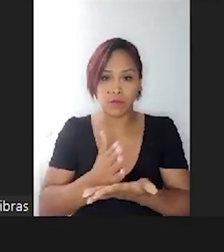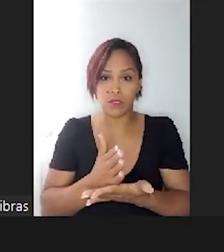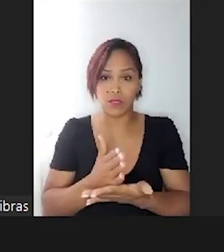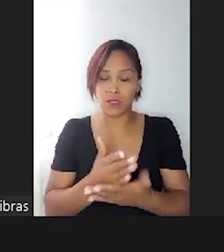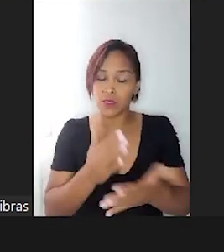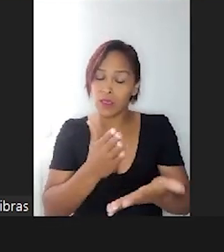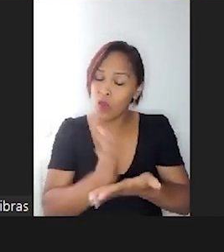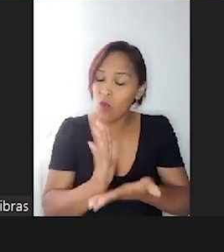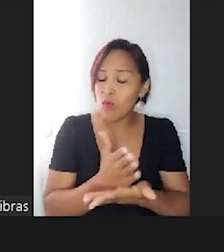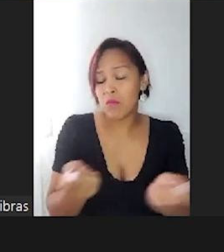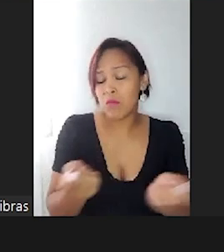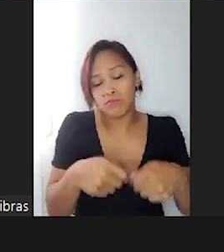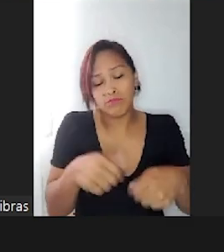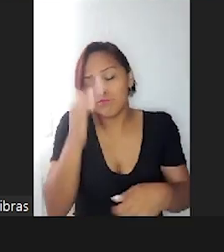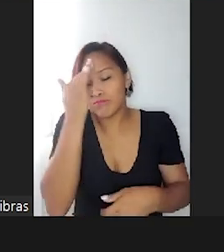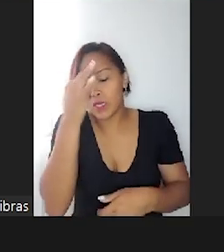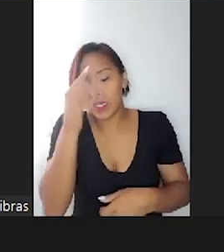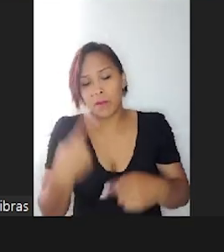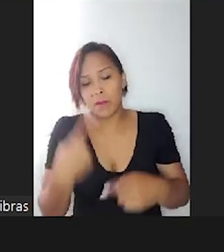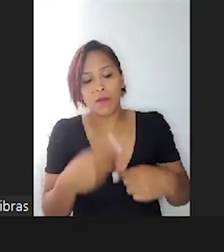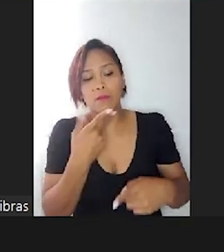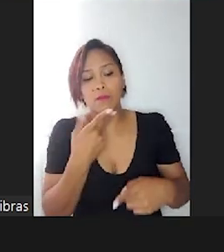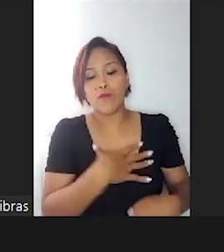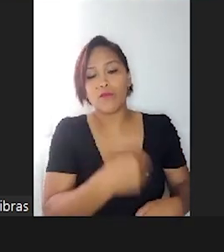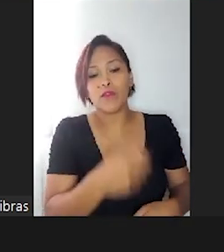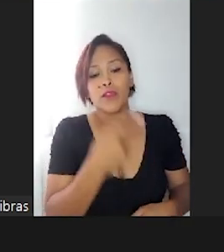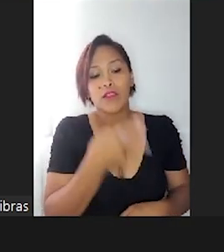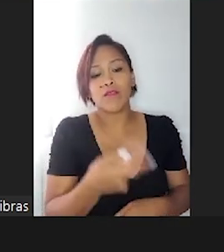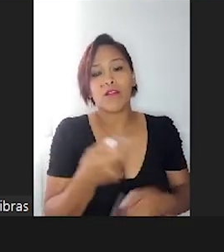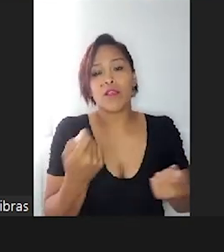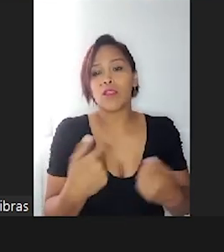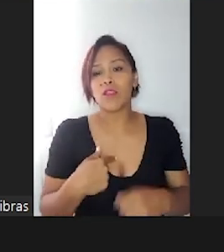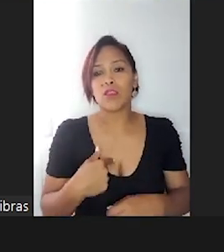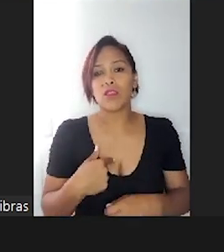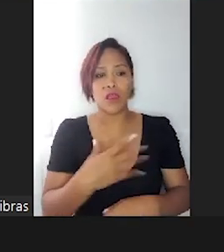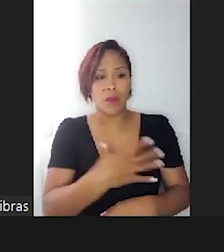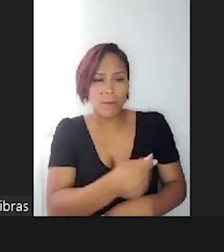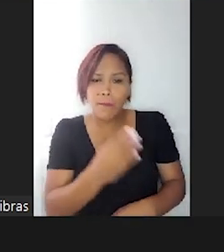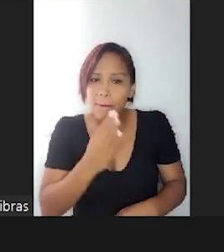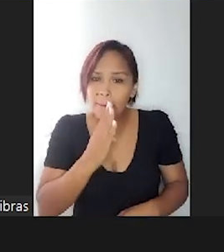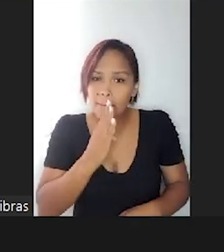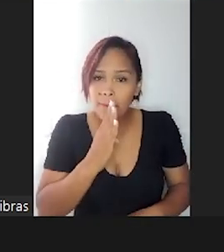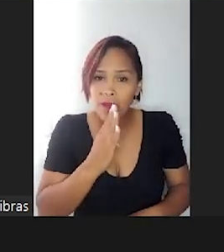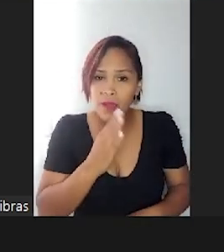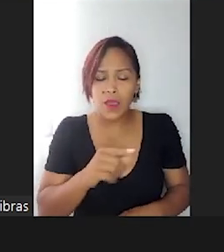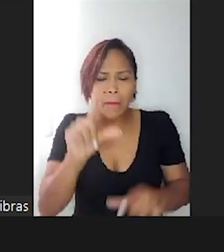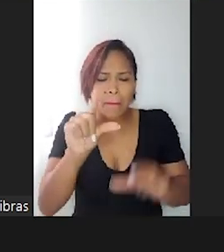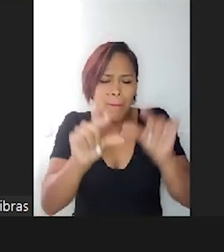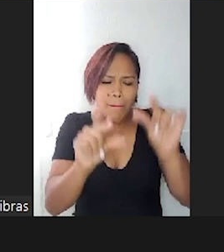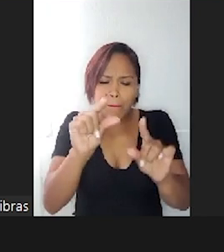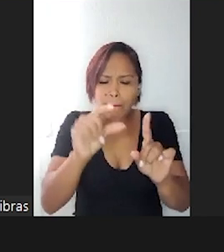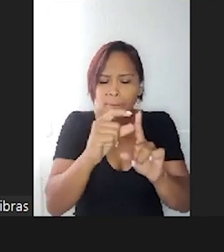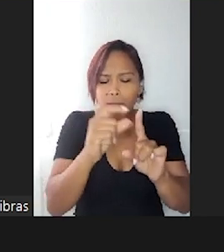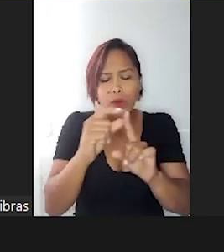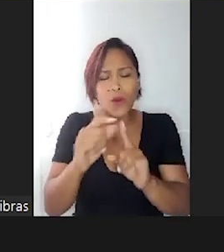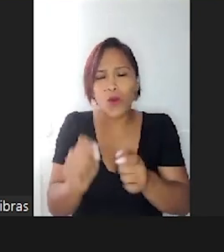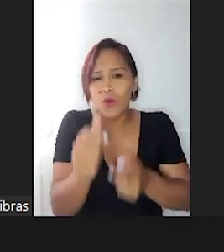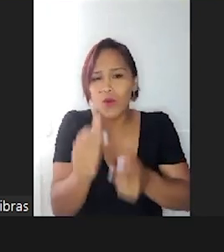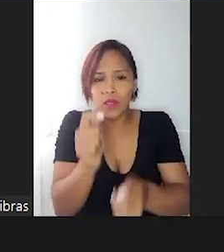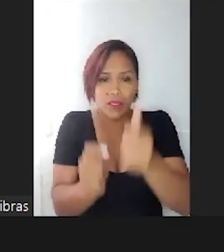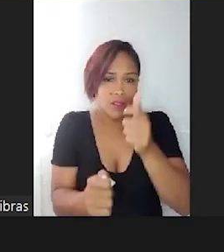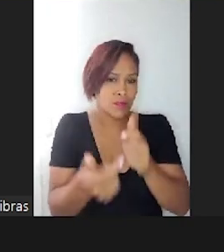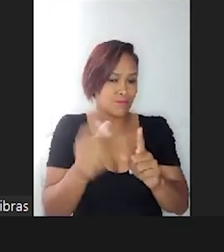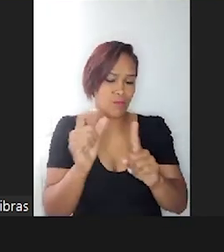que meu filho está dizendo ali naquele comportamento. O Gabriel não fala. Ele usa pequenas palavras, poucas palavras,